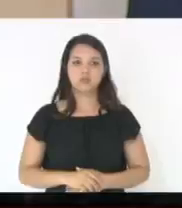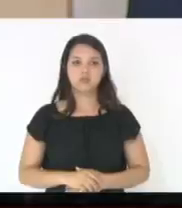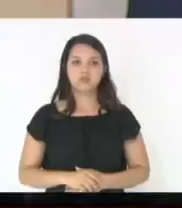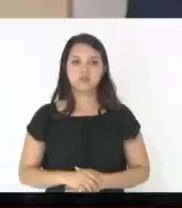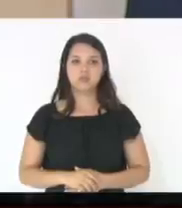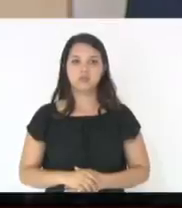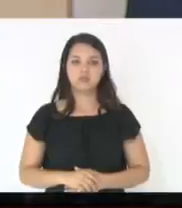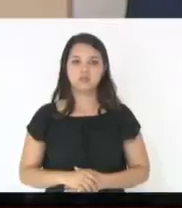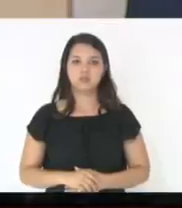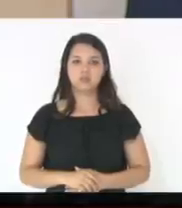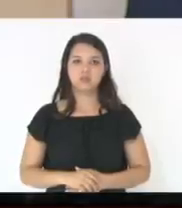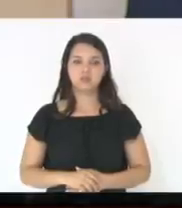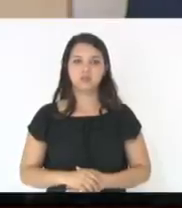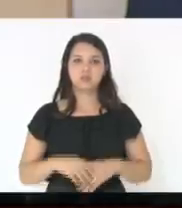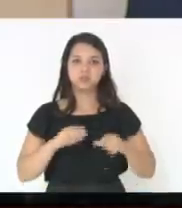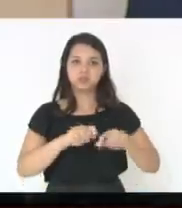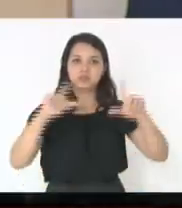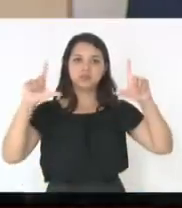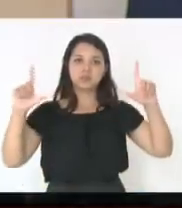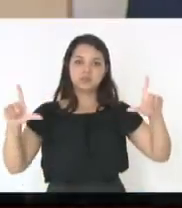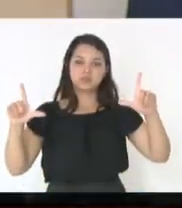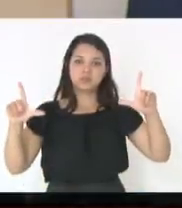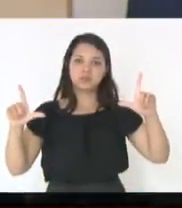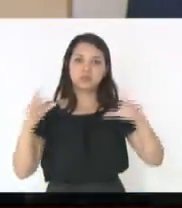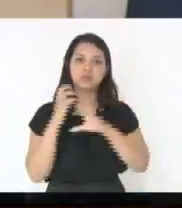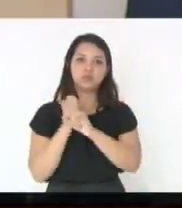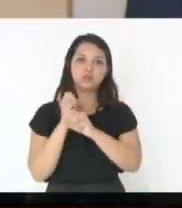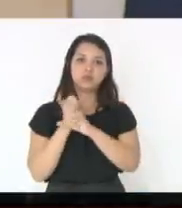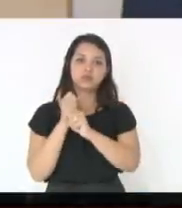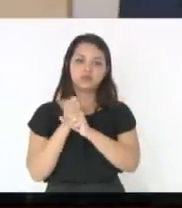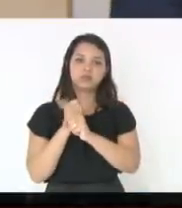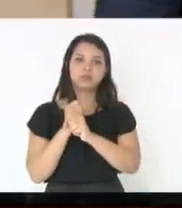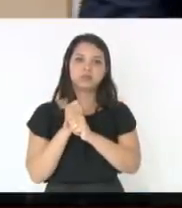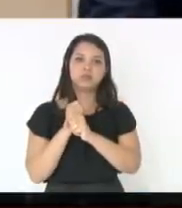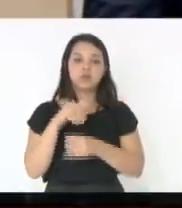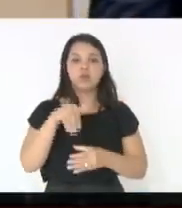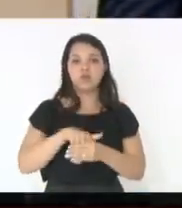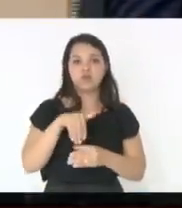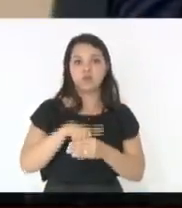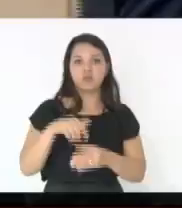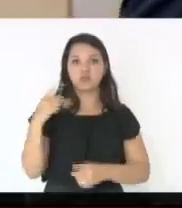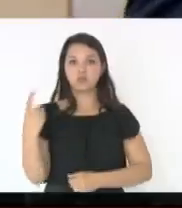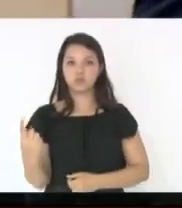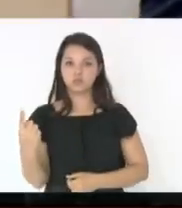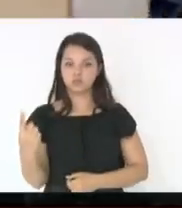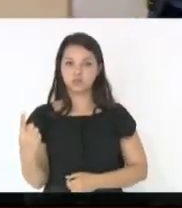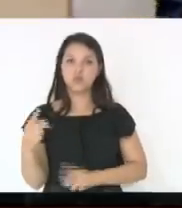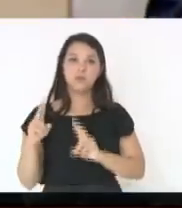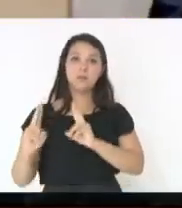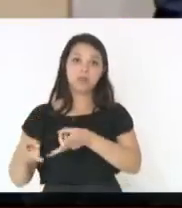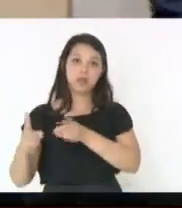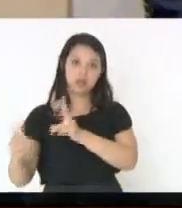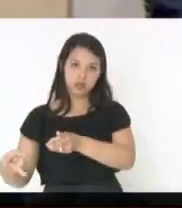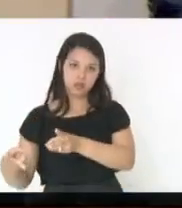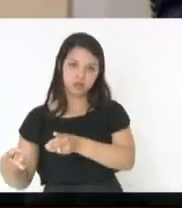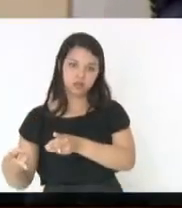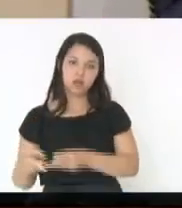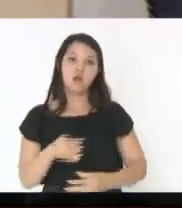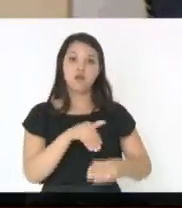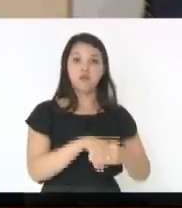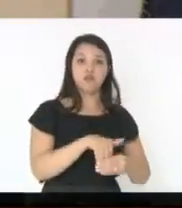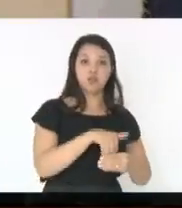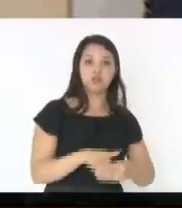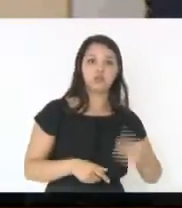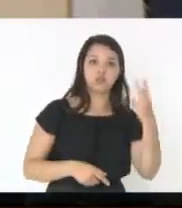Vamos abrir o painel para deliberar. Quem vota um mantém o veto, quem vota